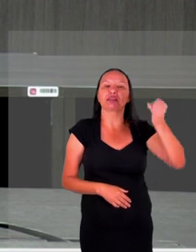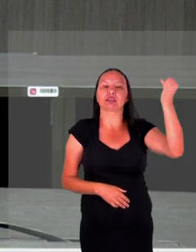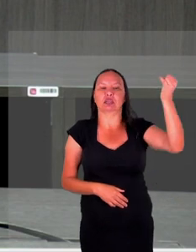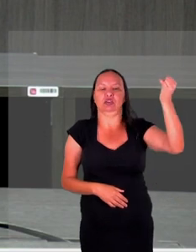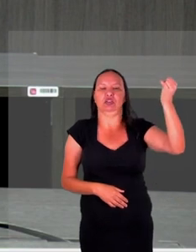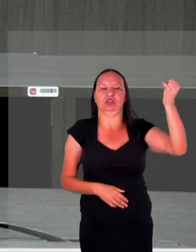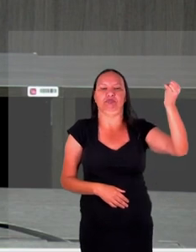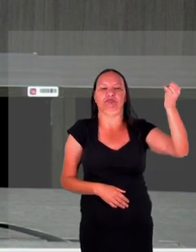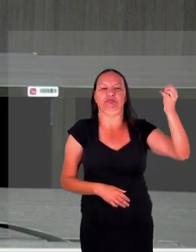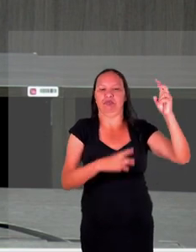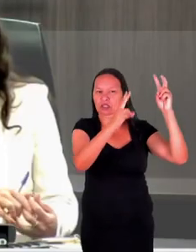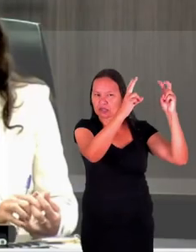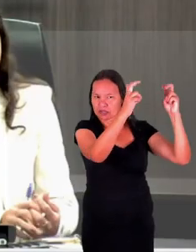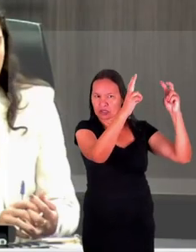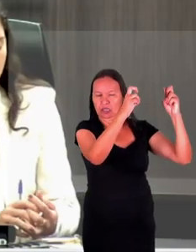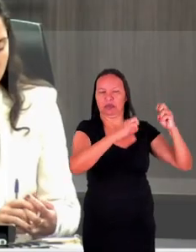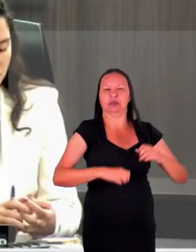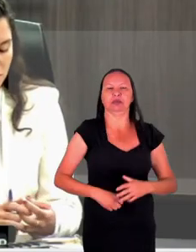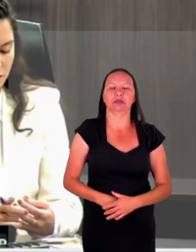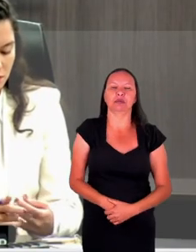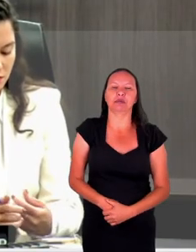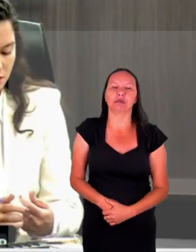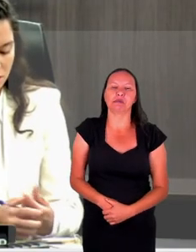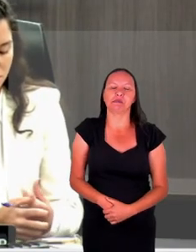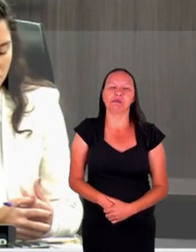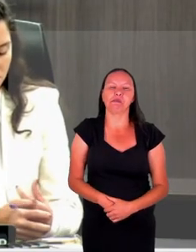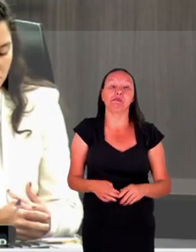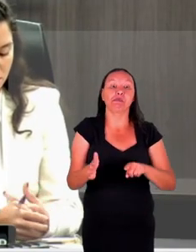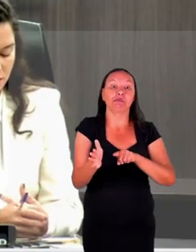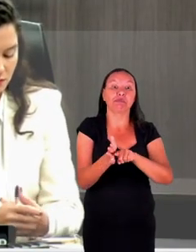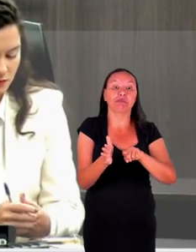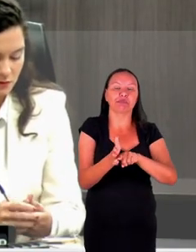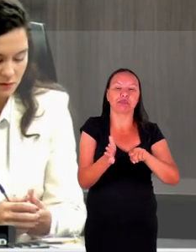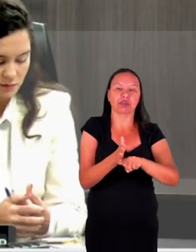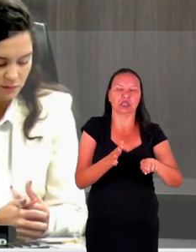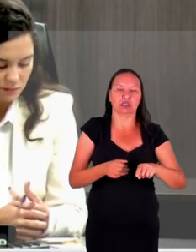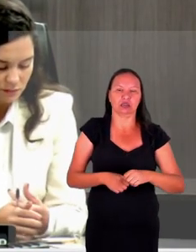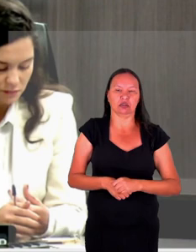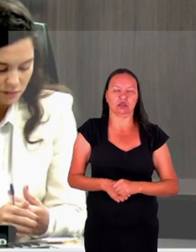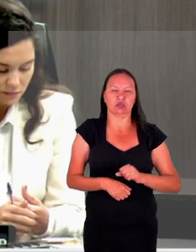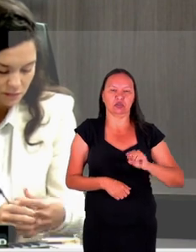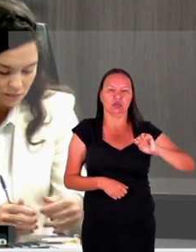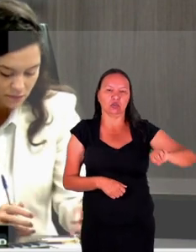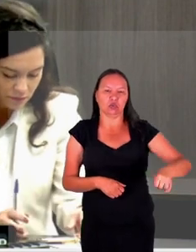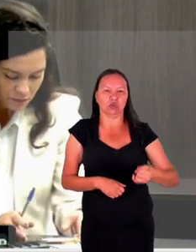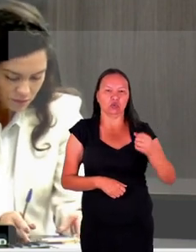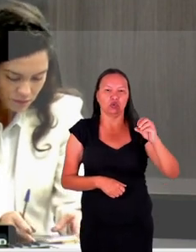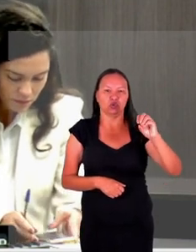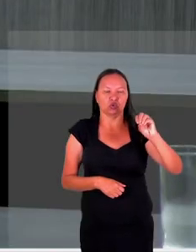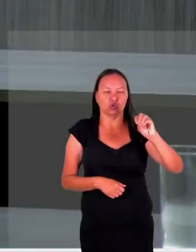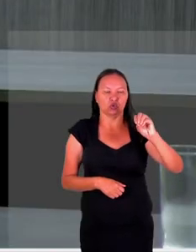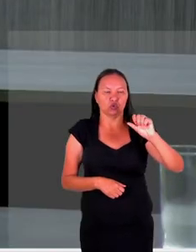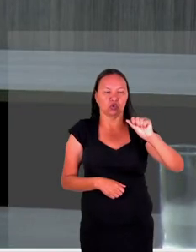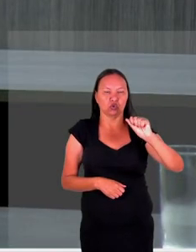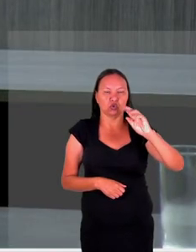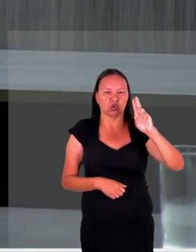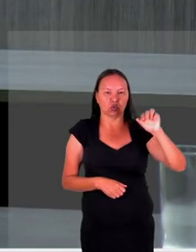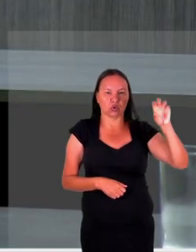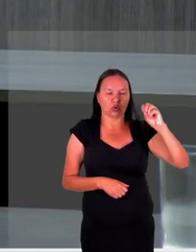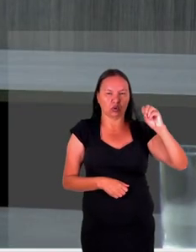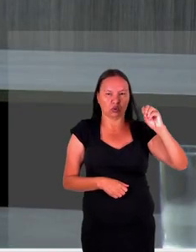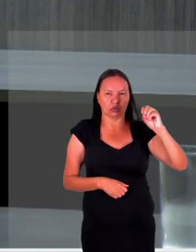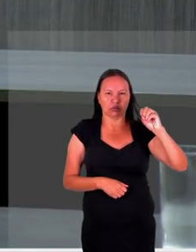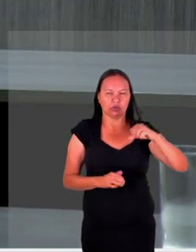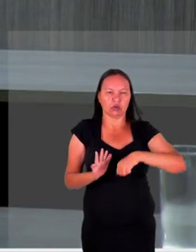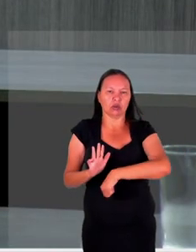eu vou só retransmitir uma pergunta feita pelo João Malato gostaria de saber se as vítimas de guerra